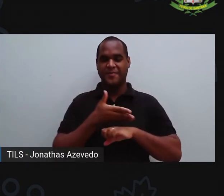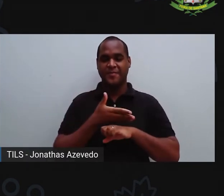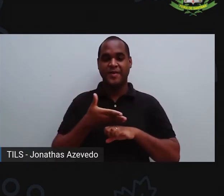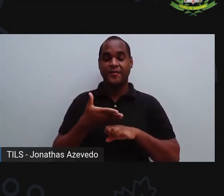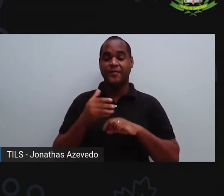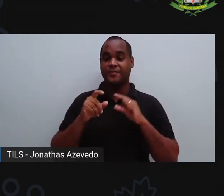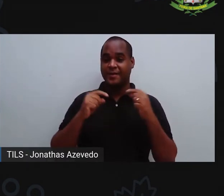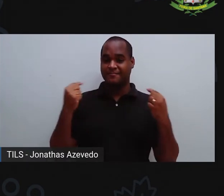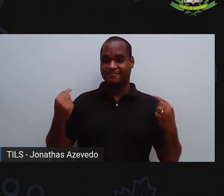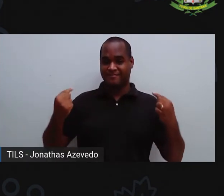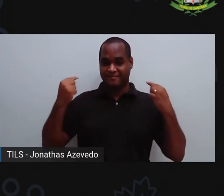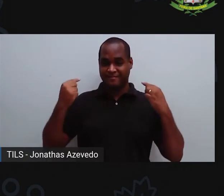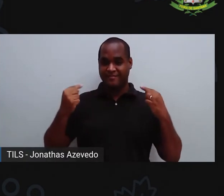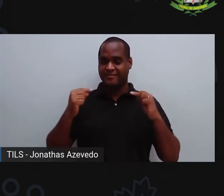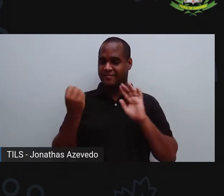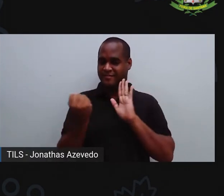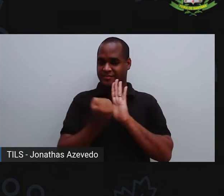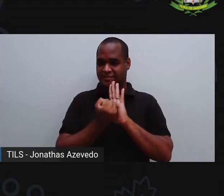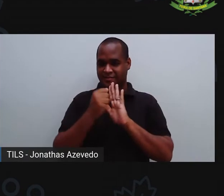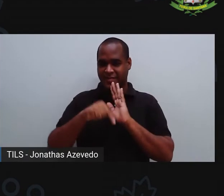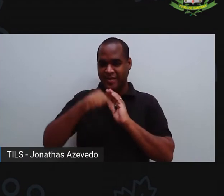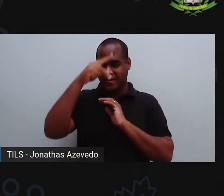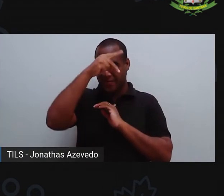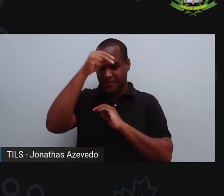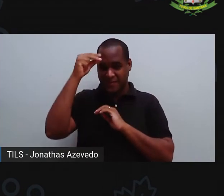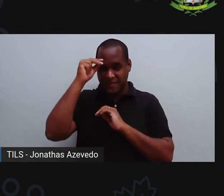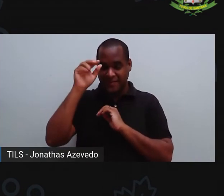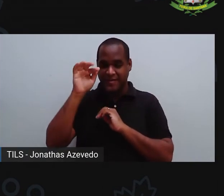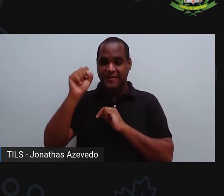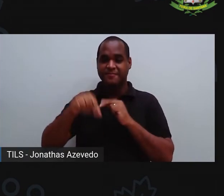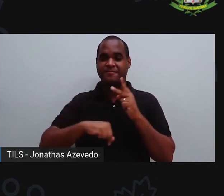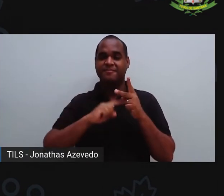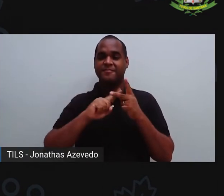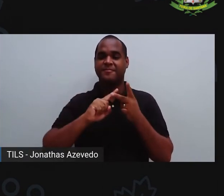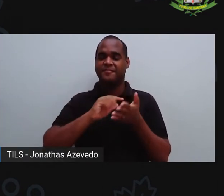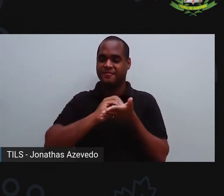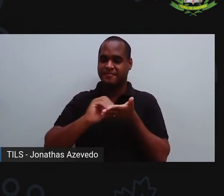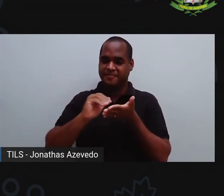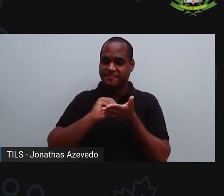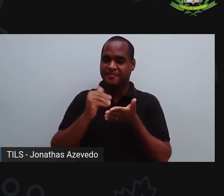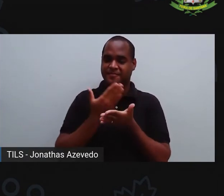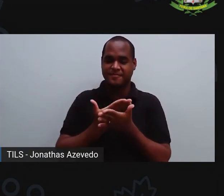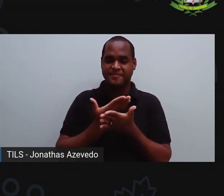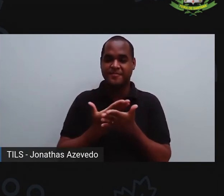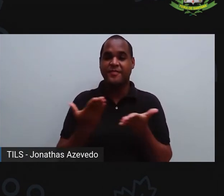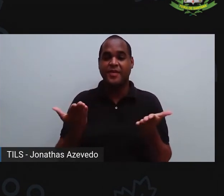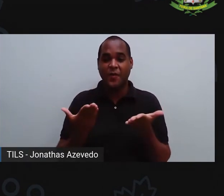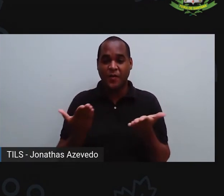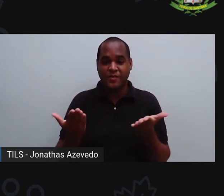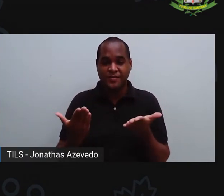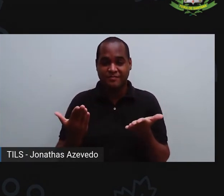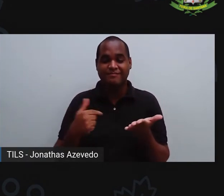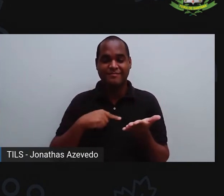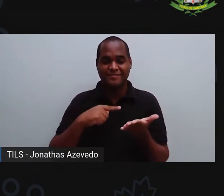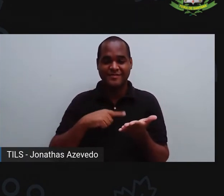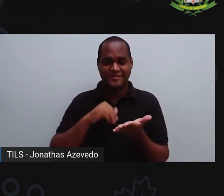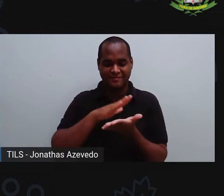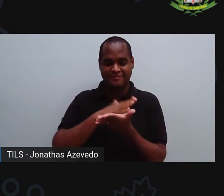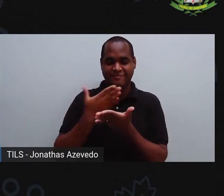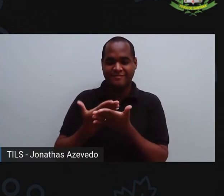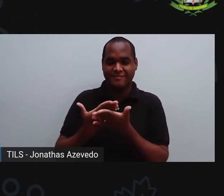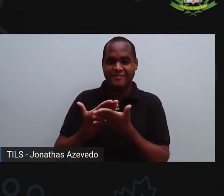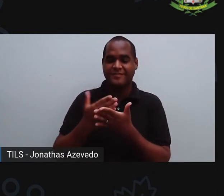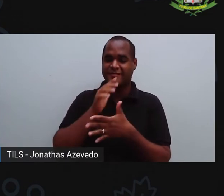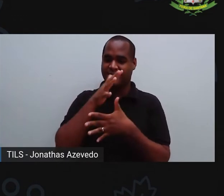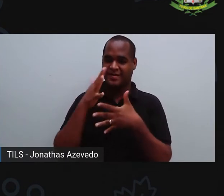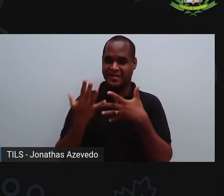Aqui atrás de mim tem a logo da Prefeitura Municipal de Feira de Santana e da Secretaria Municipal de Educação. E na aula de hoje nós temos